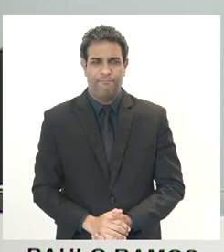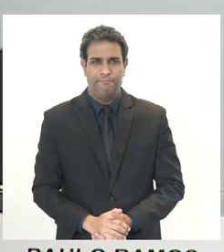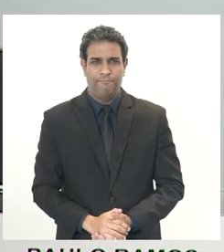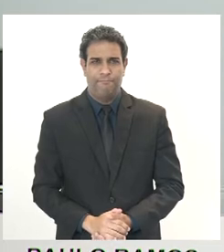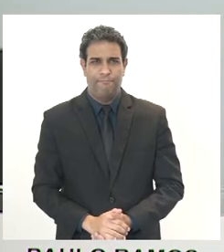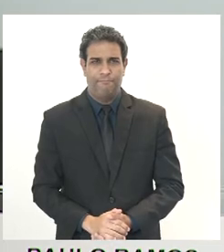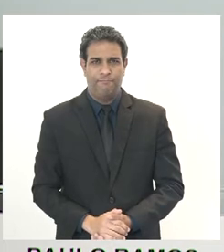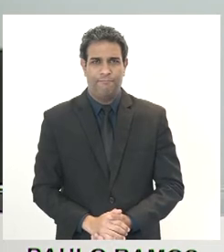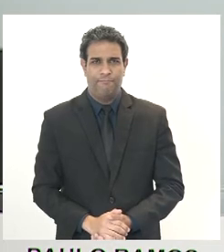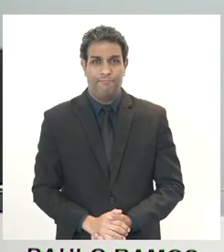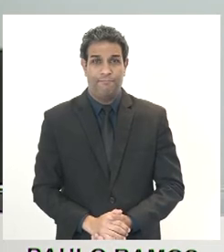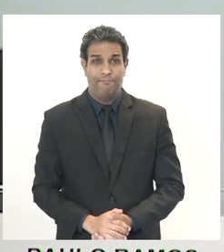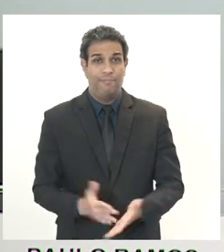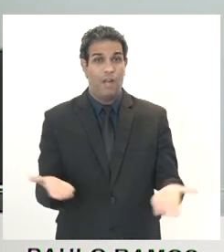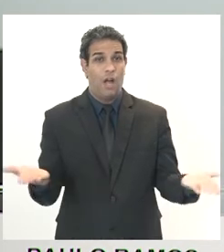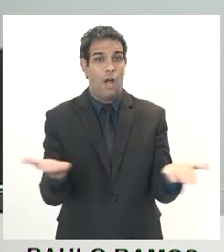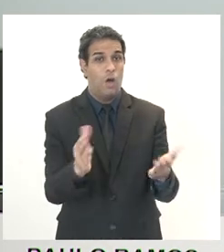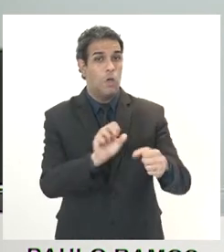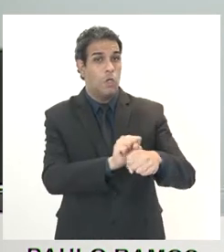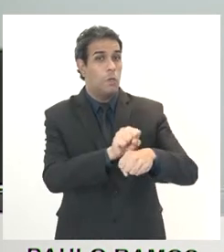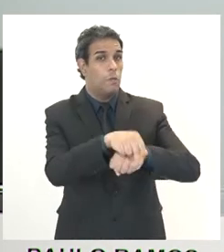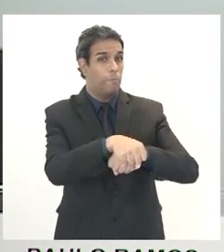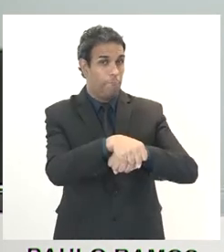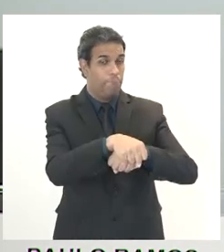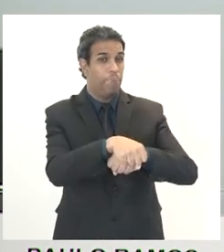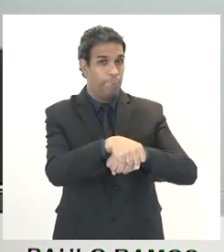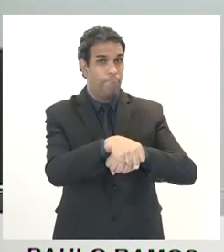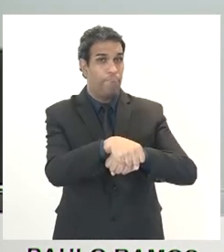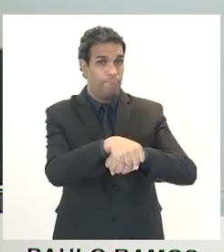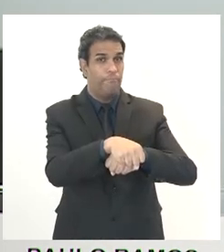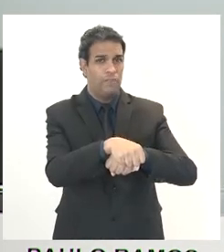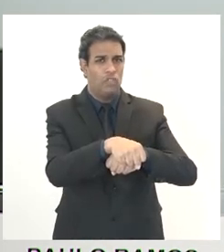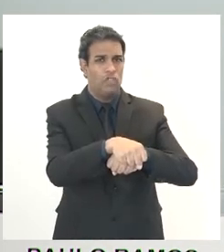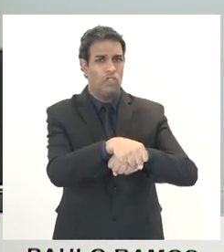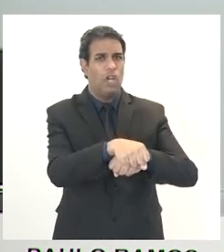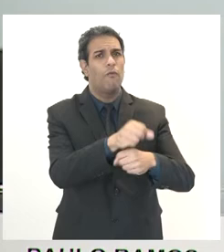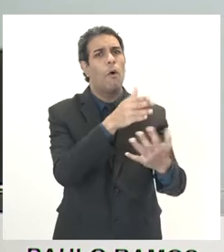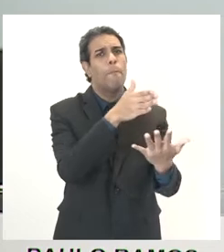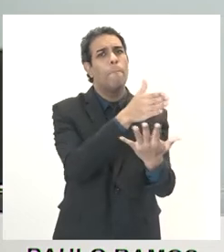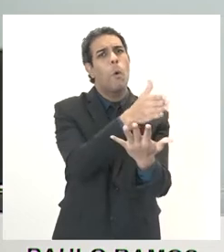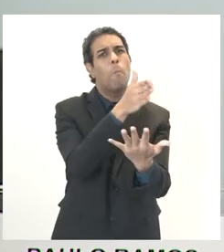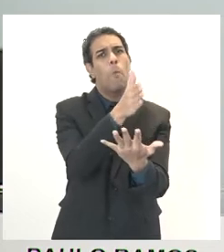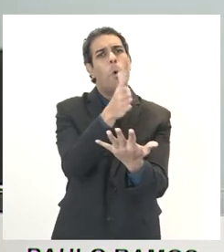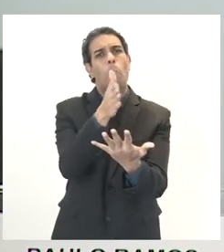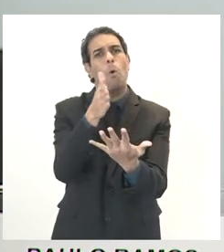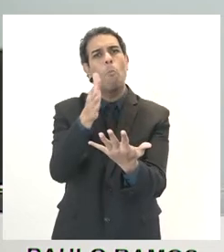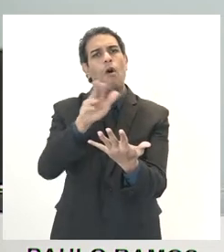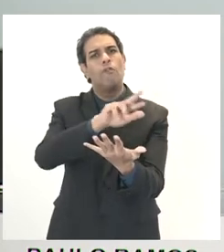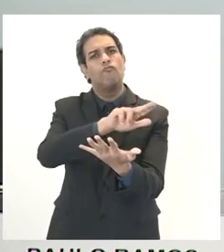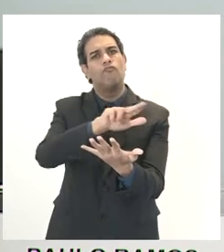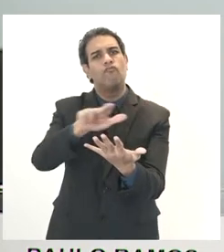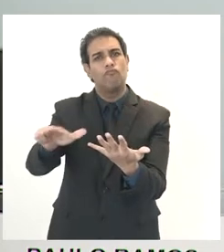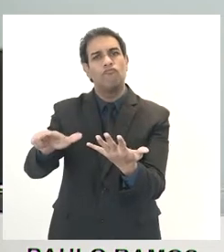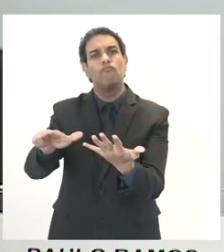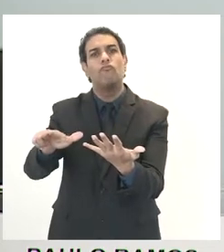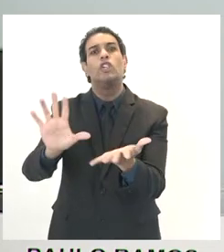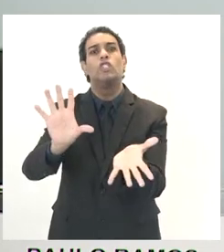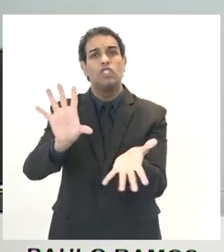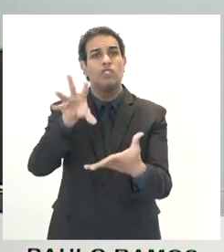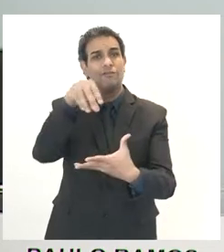Esse seminário tem acontecido em vários estados e aqui no Rio de Janeiro